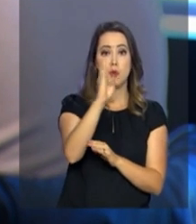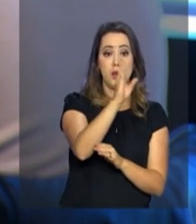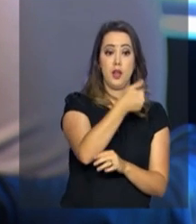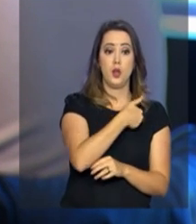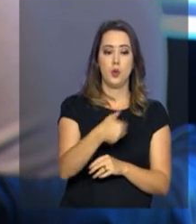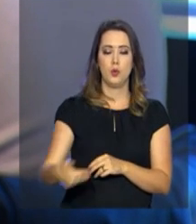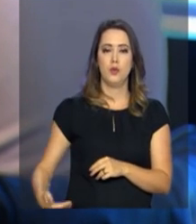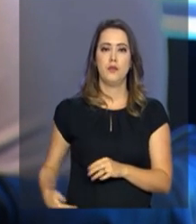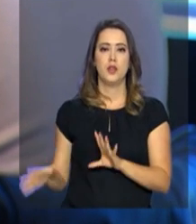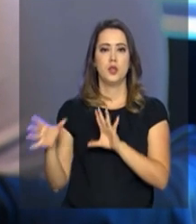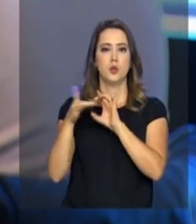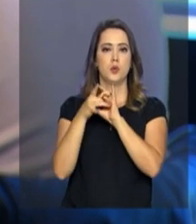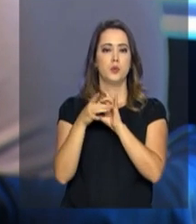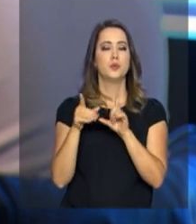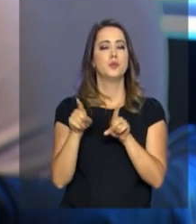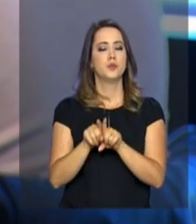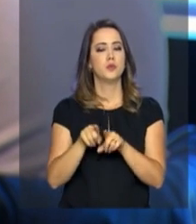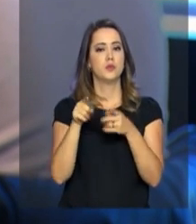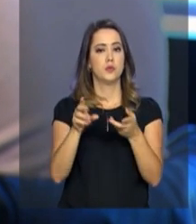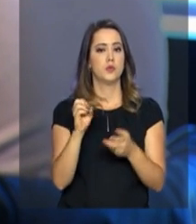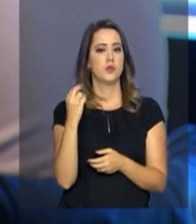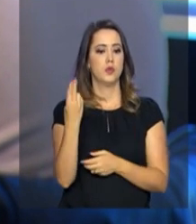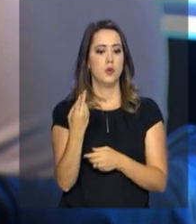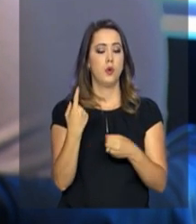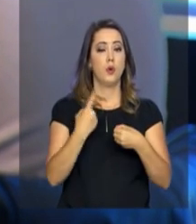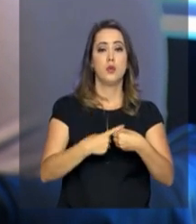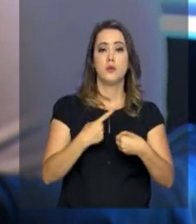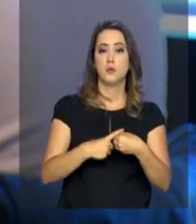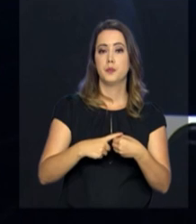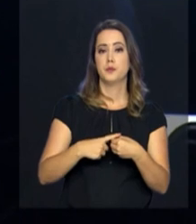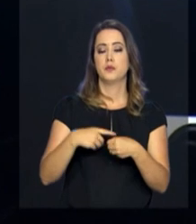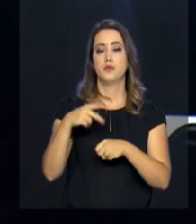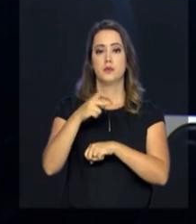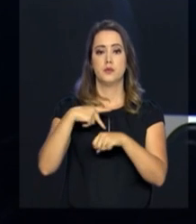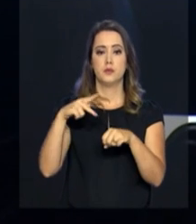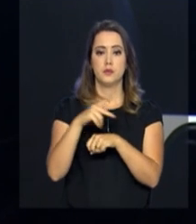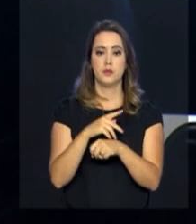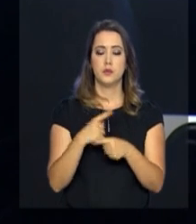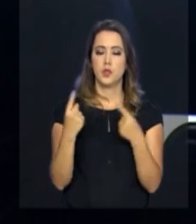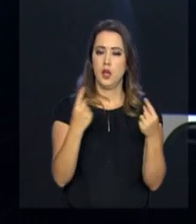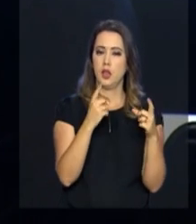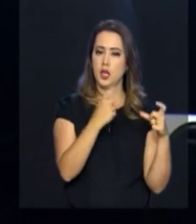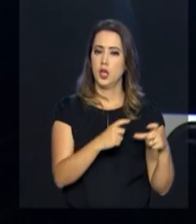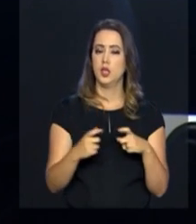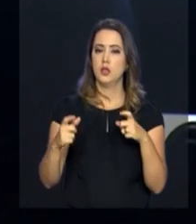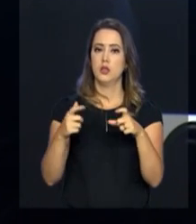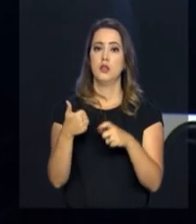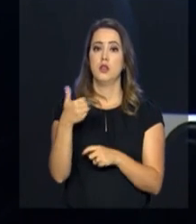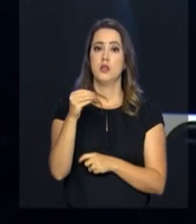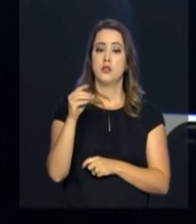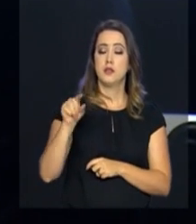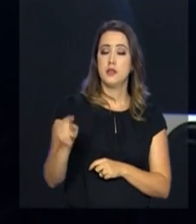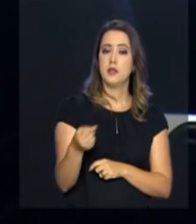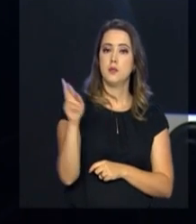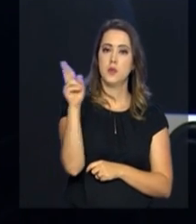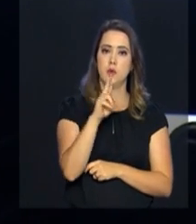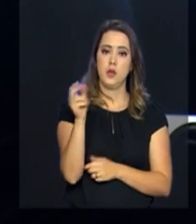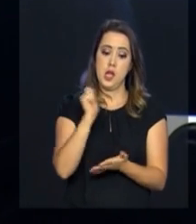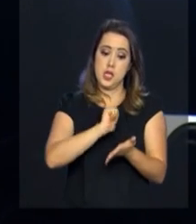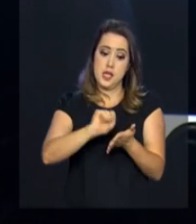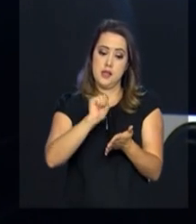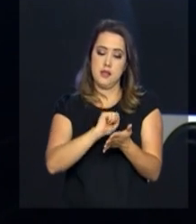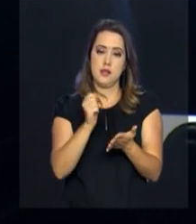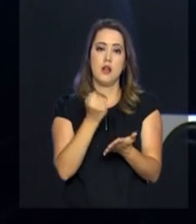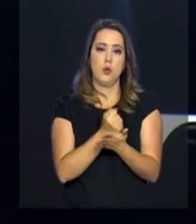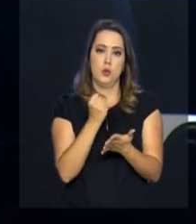bibliotecas públicas estaduais ou municipais do país. Cada biblioteca recebe 100 mil reais ao assinar